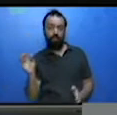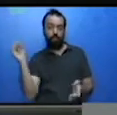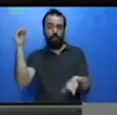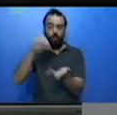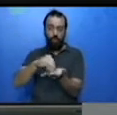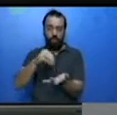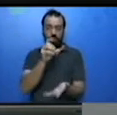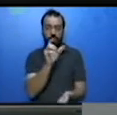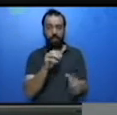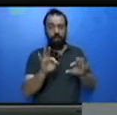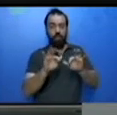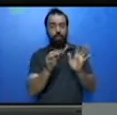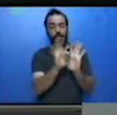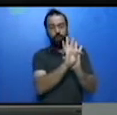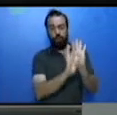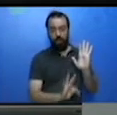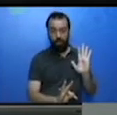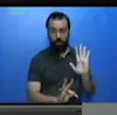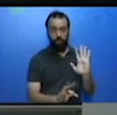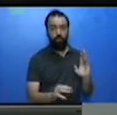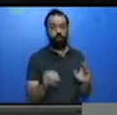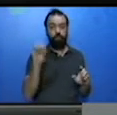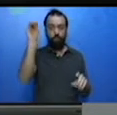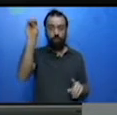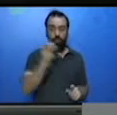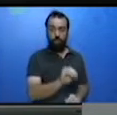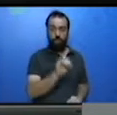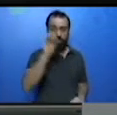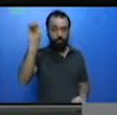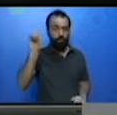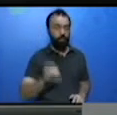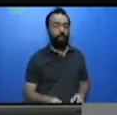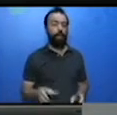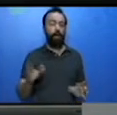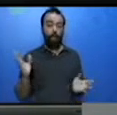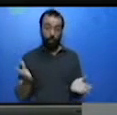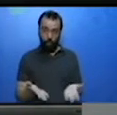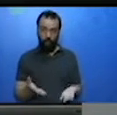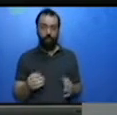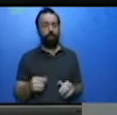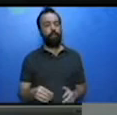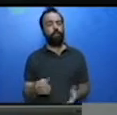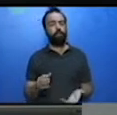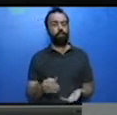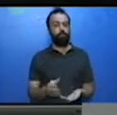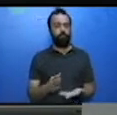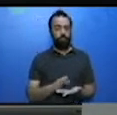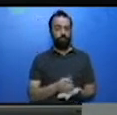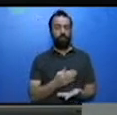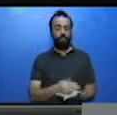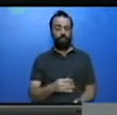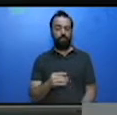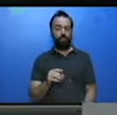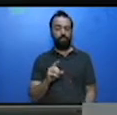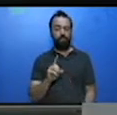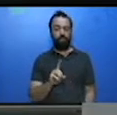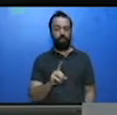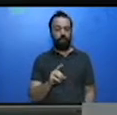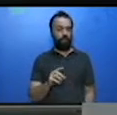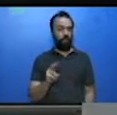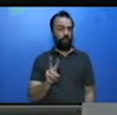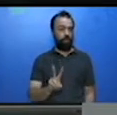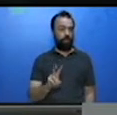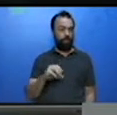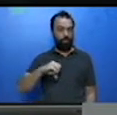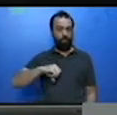Agora vamos na página 292. Tem um texto que é para ser realizado